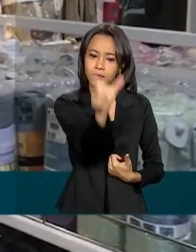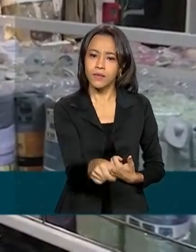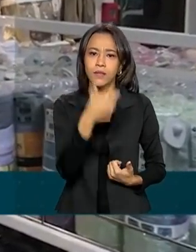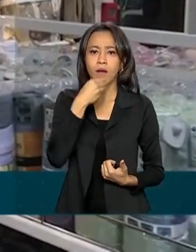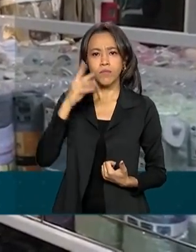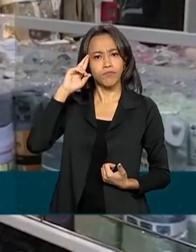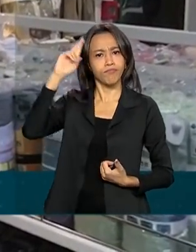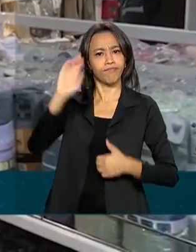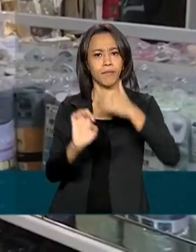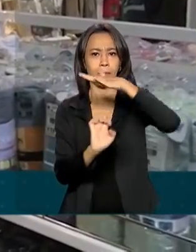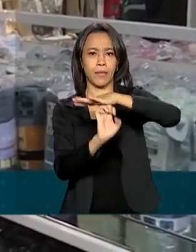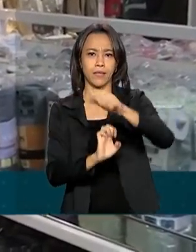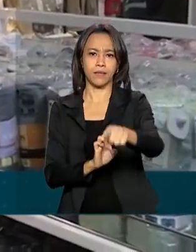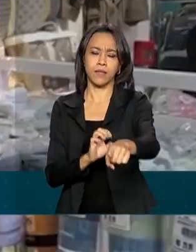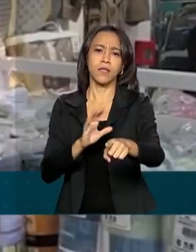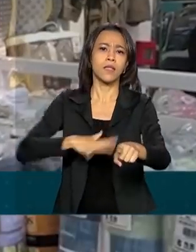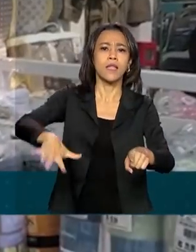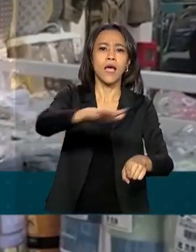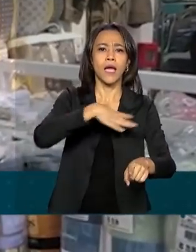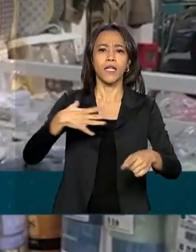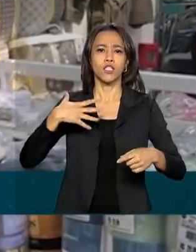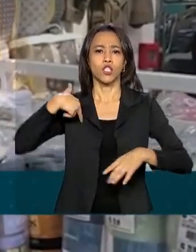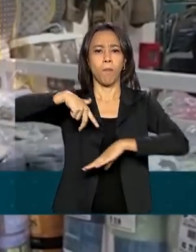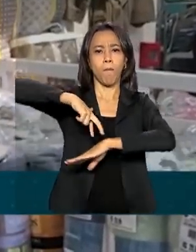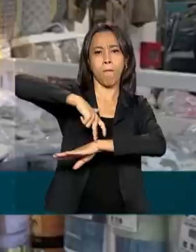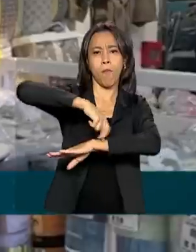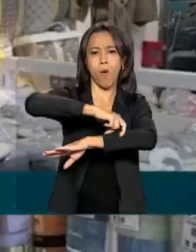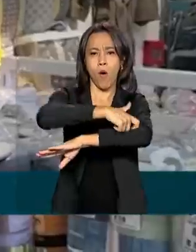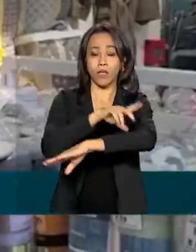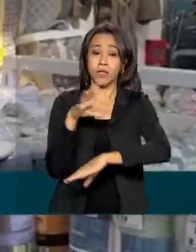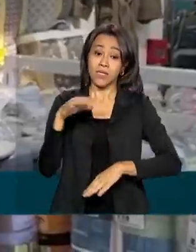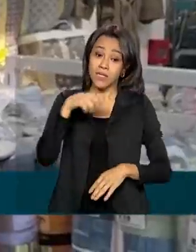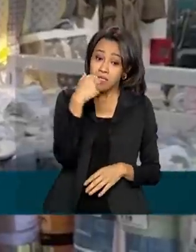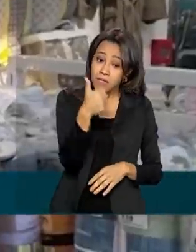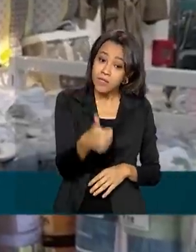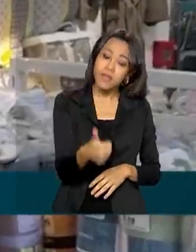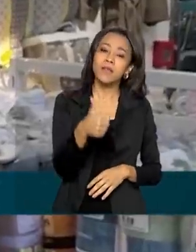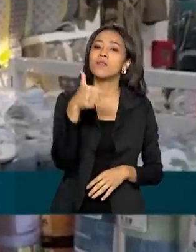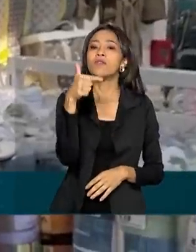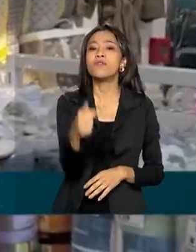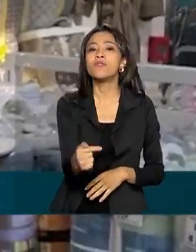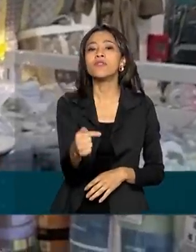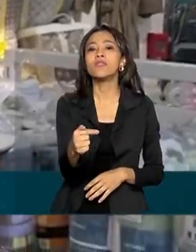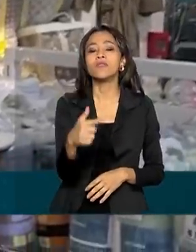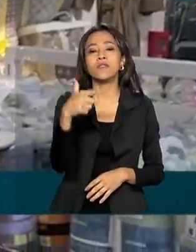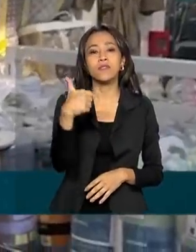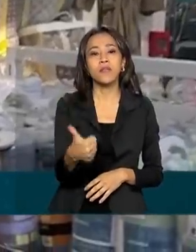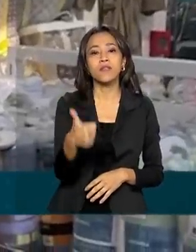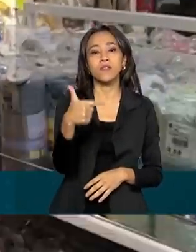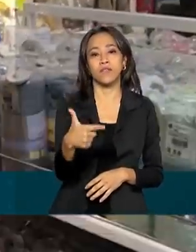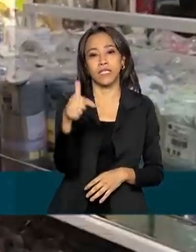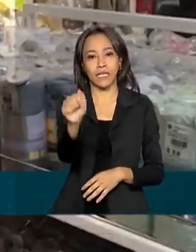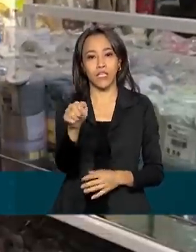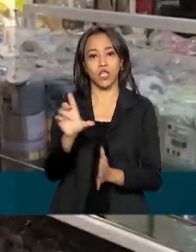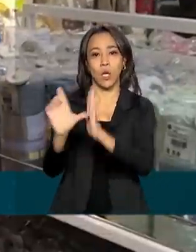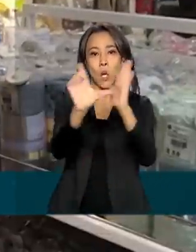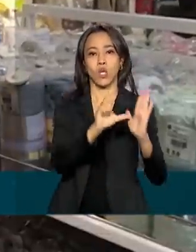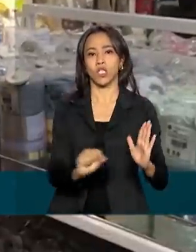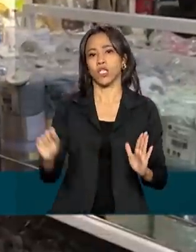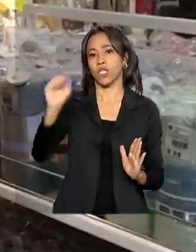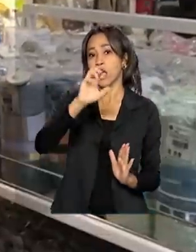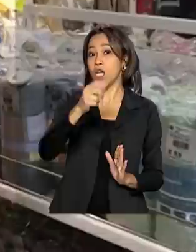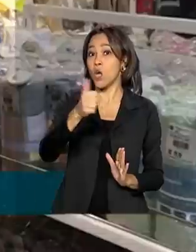empresário do segmento de moda, com 127 lojas espalhadas por 11 estados. A gente